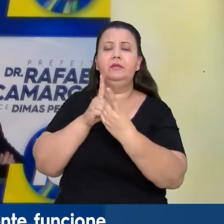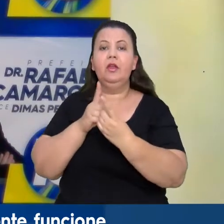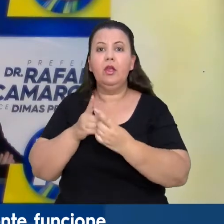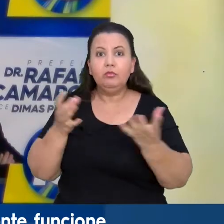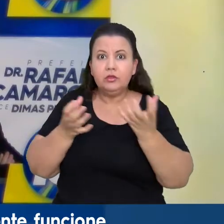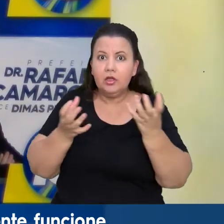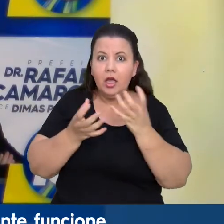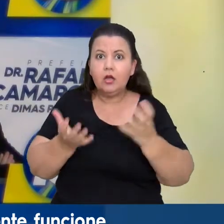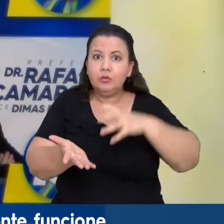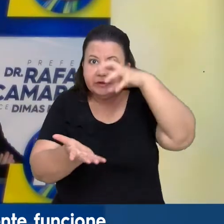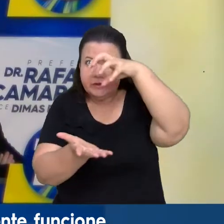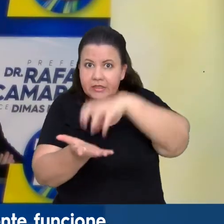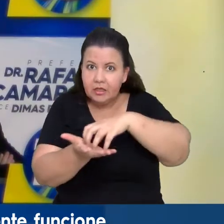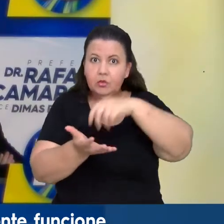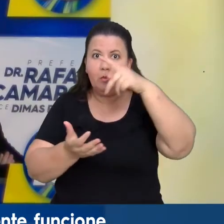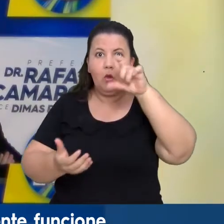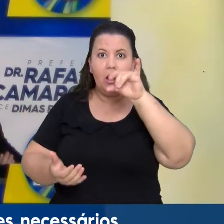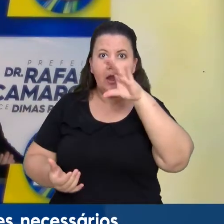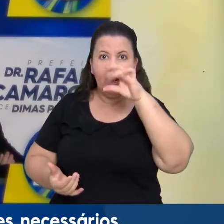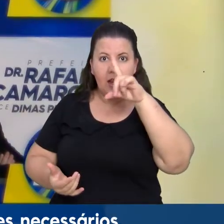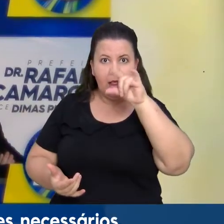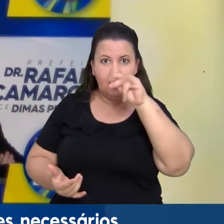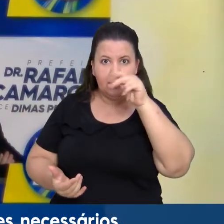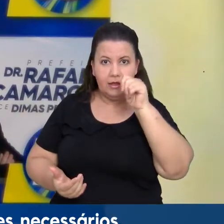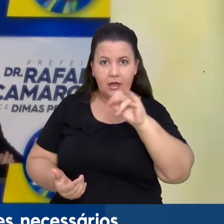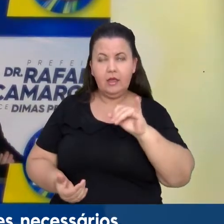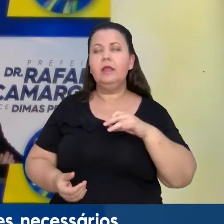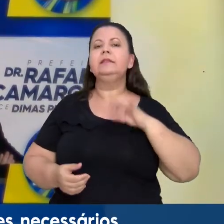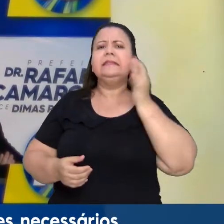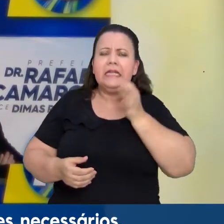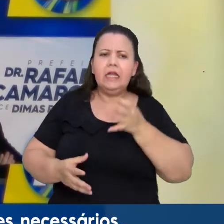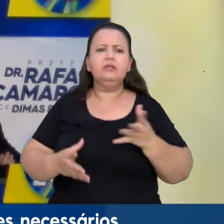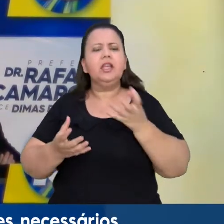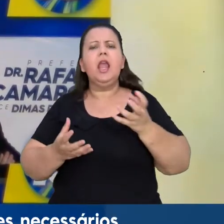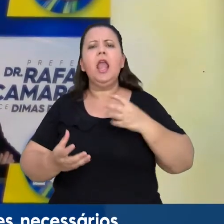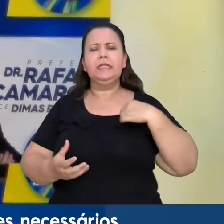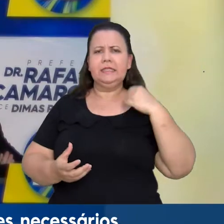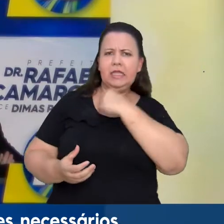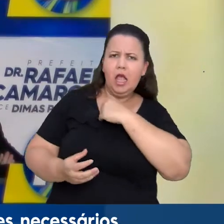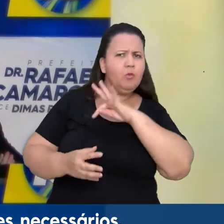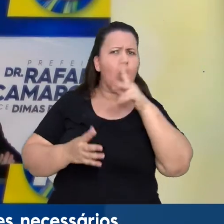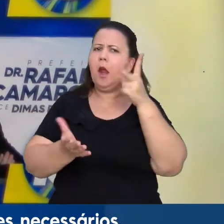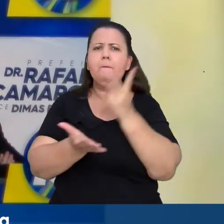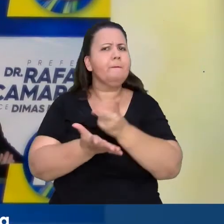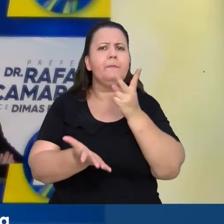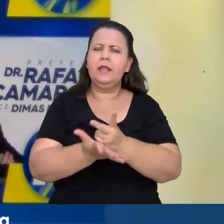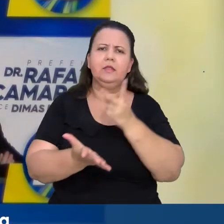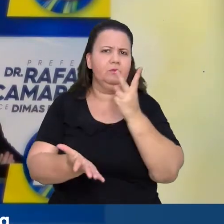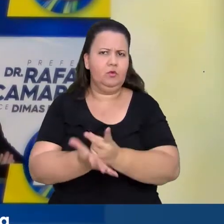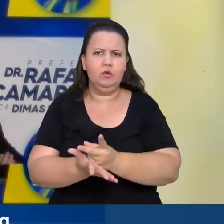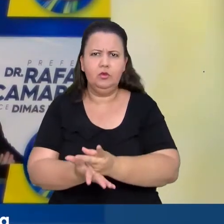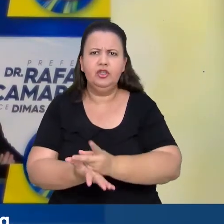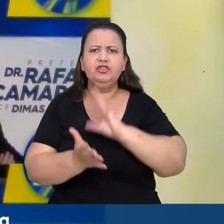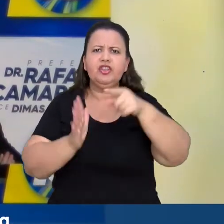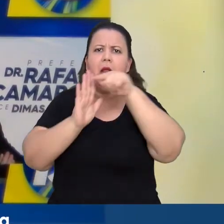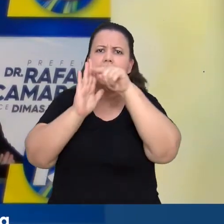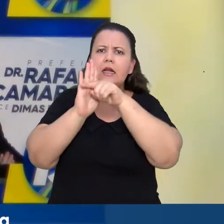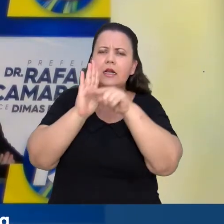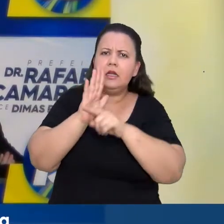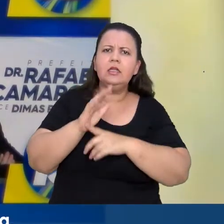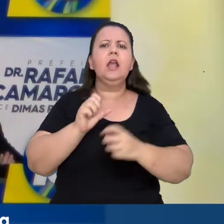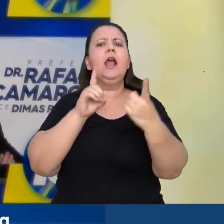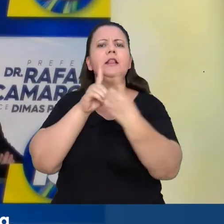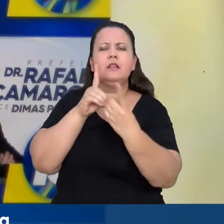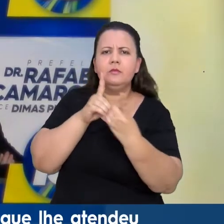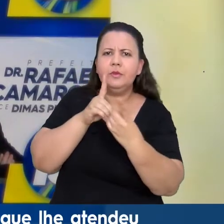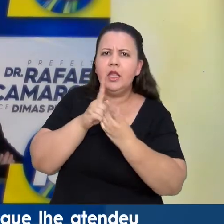especialidade policlínica que realmente funcione, com especialistas, infraestrutura e todos os exames necessários. O paciente após a consulta sairá